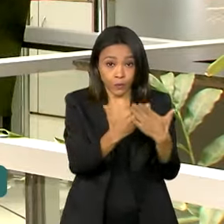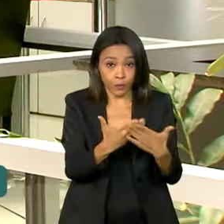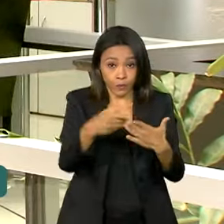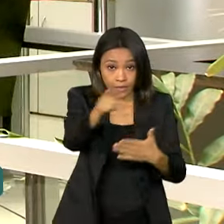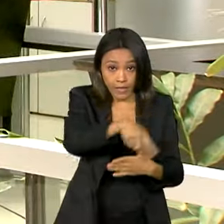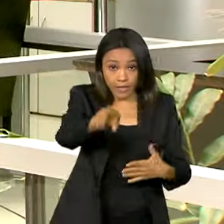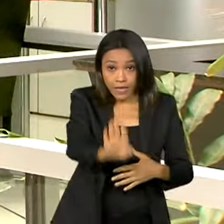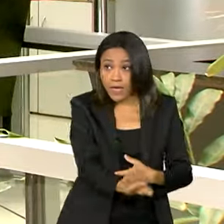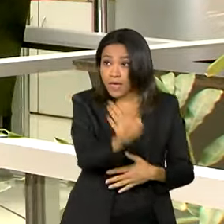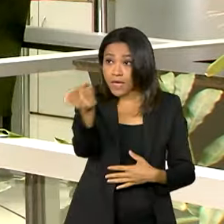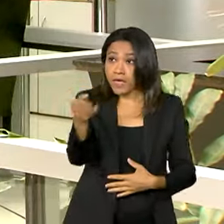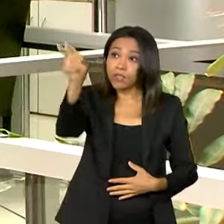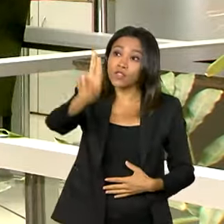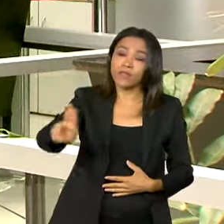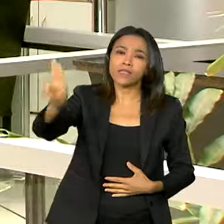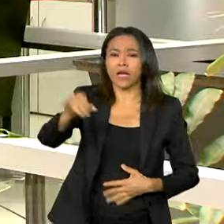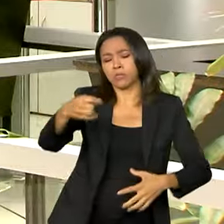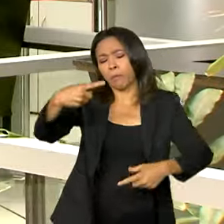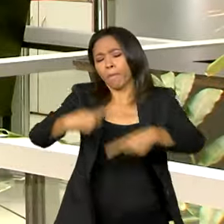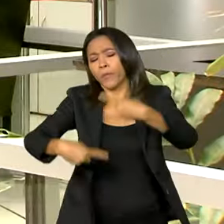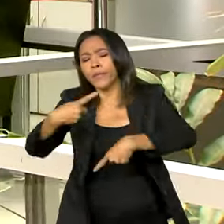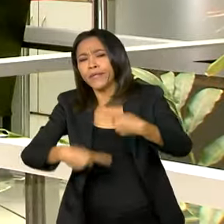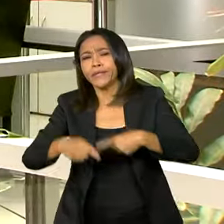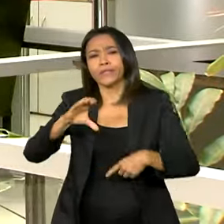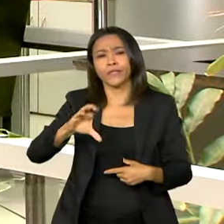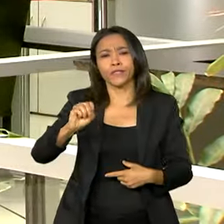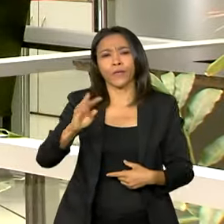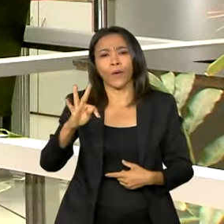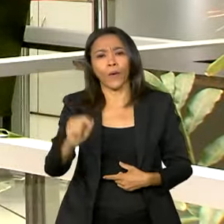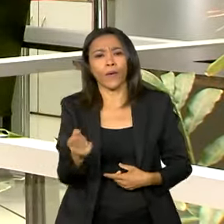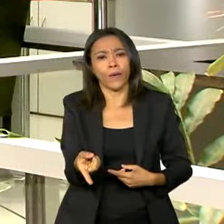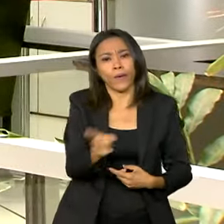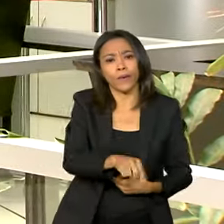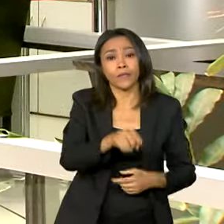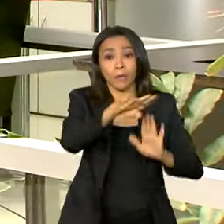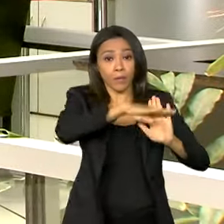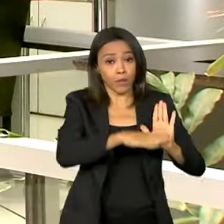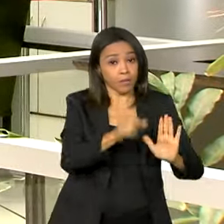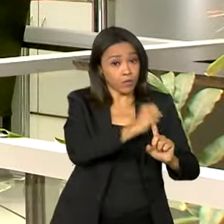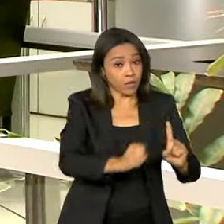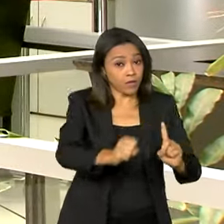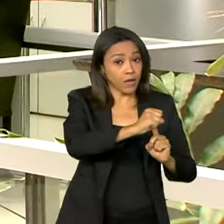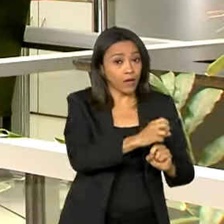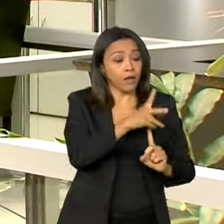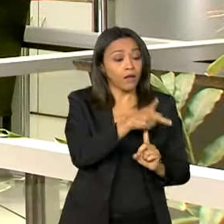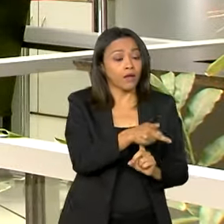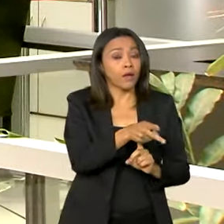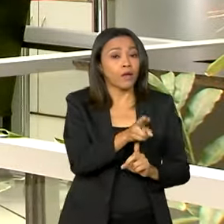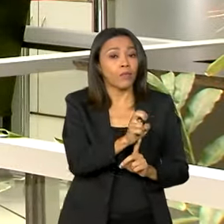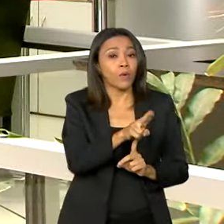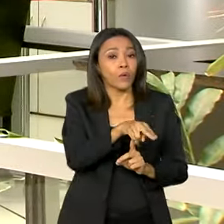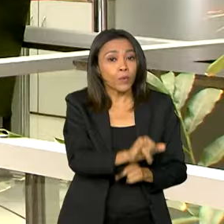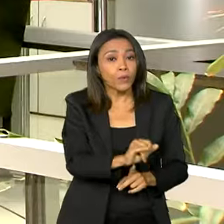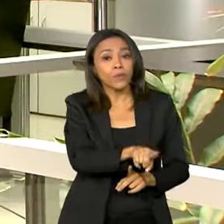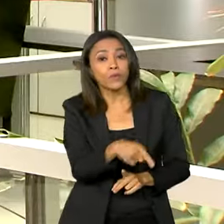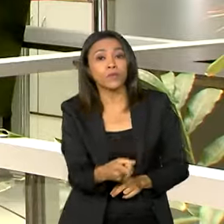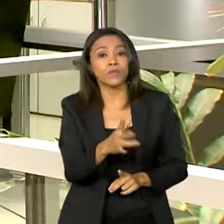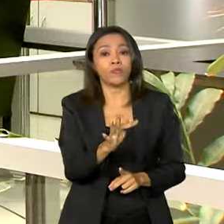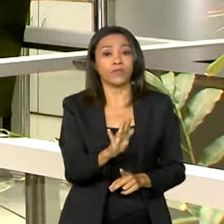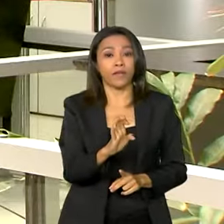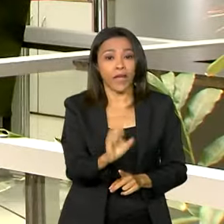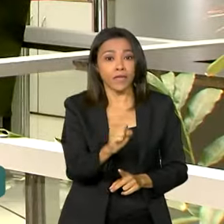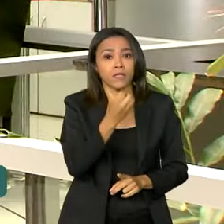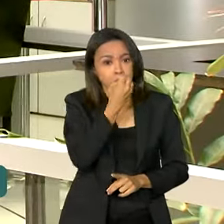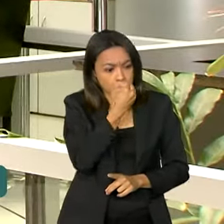universidade por políticas de cotas e também programas sociais como ProUni e Fies, além de ter um desempenho